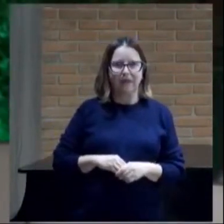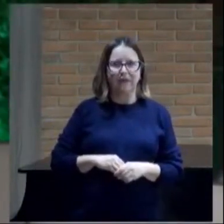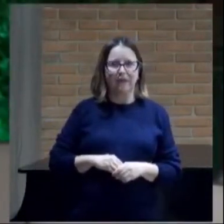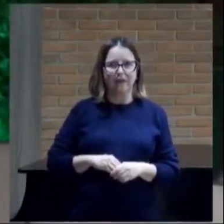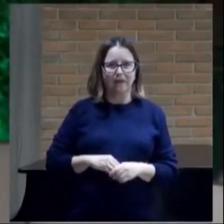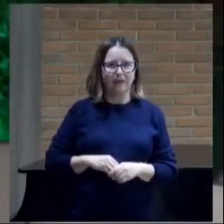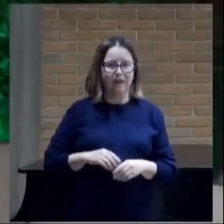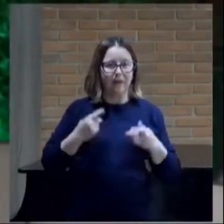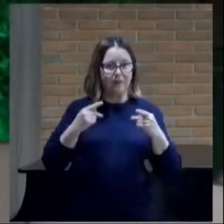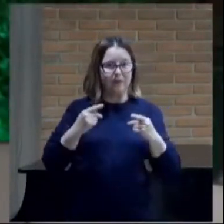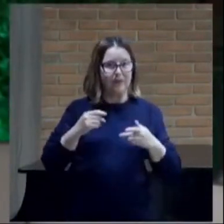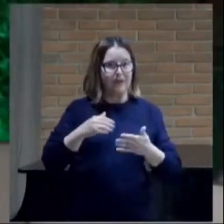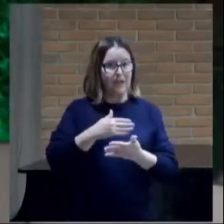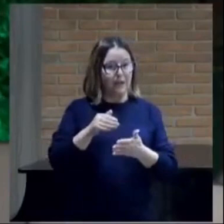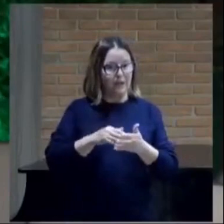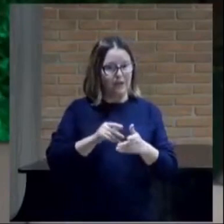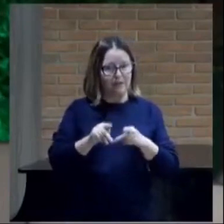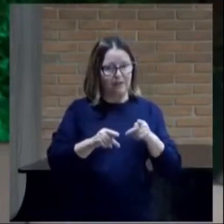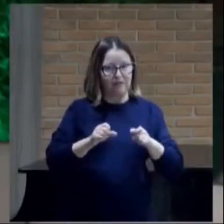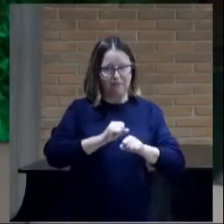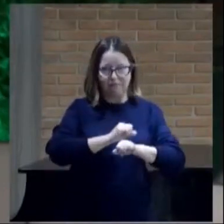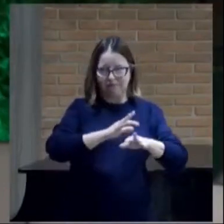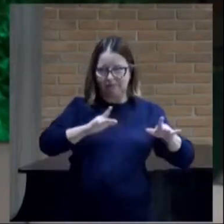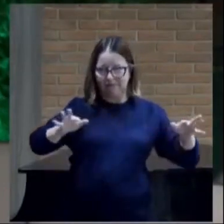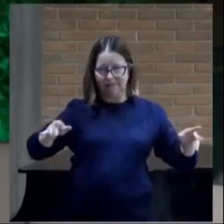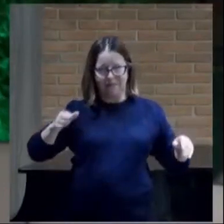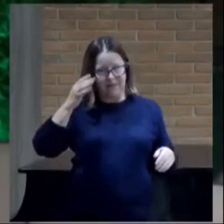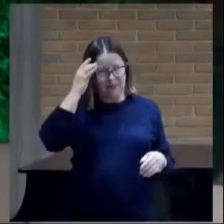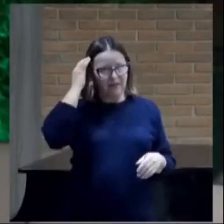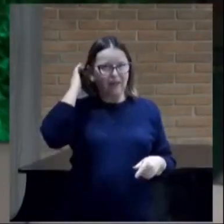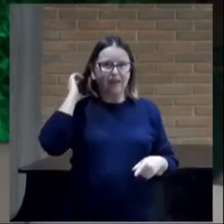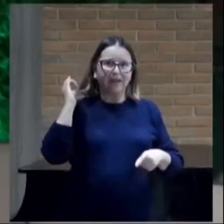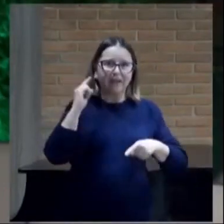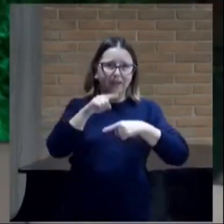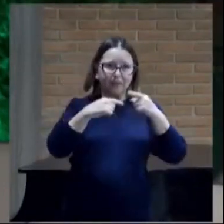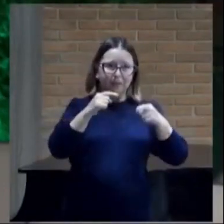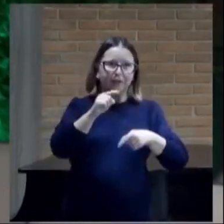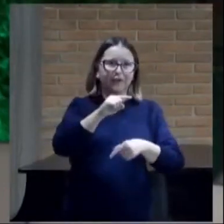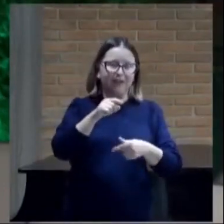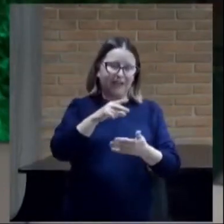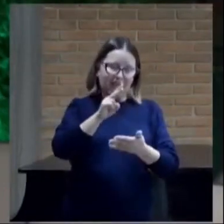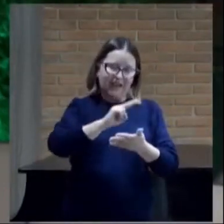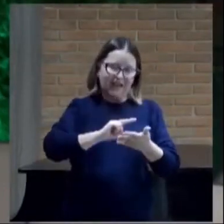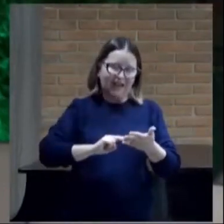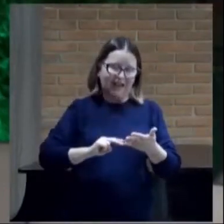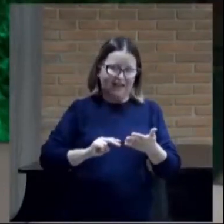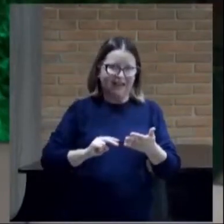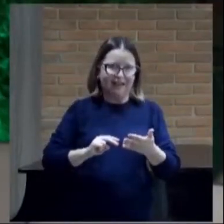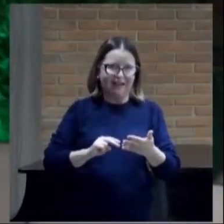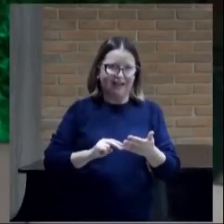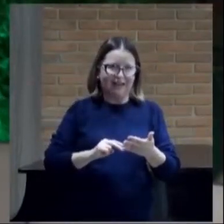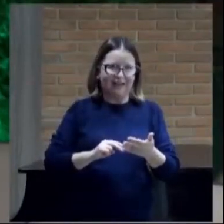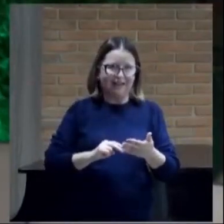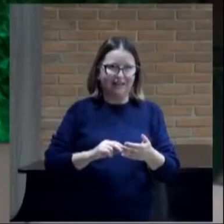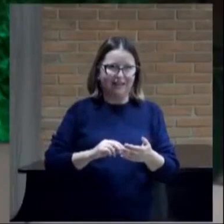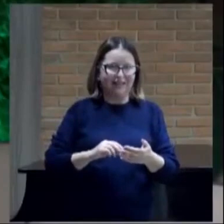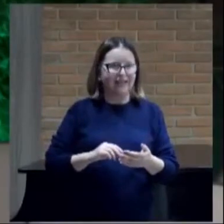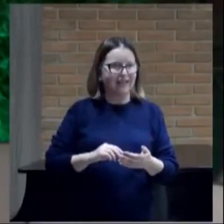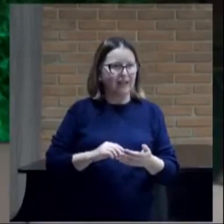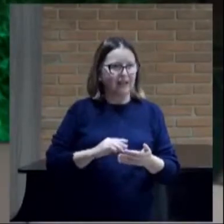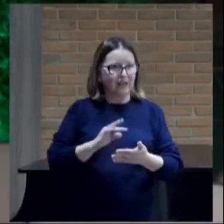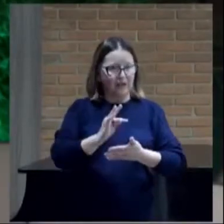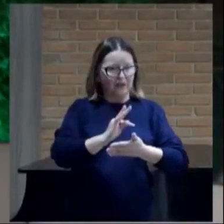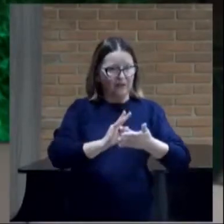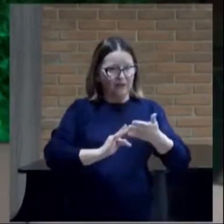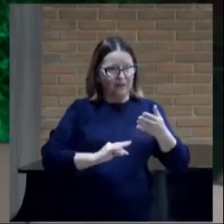porque você gostou do texto e você vai pegar e vai ler em casa quando chegar mas isso aqui era para cumprir